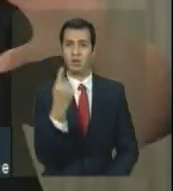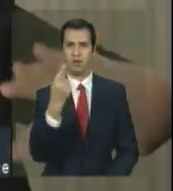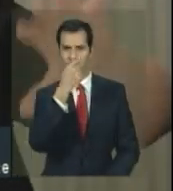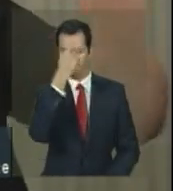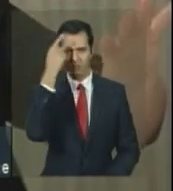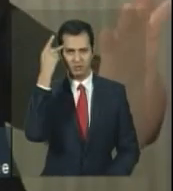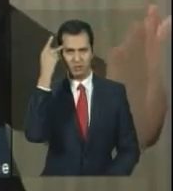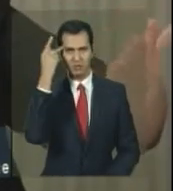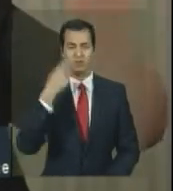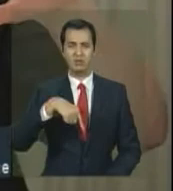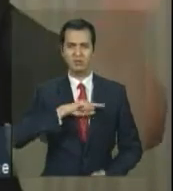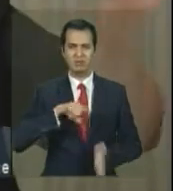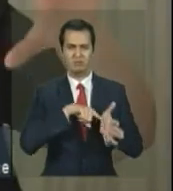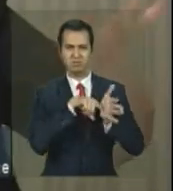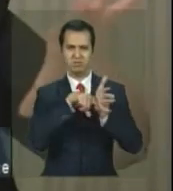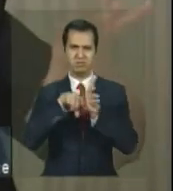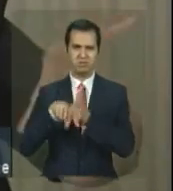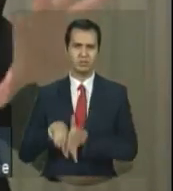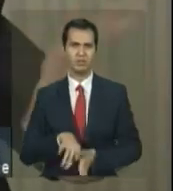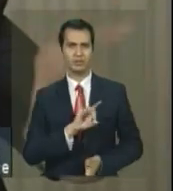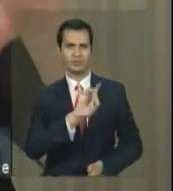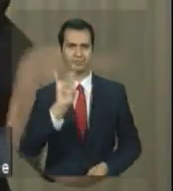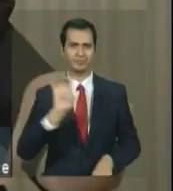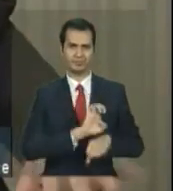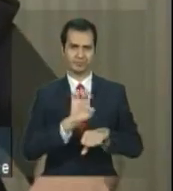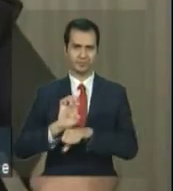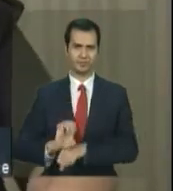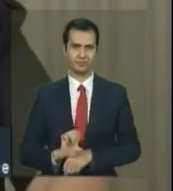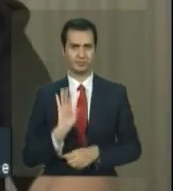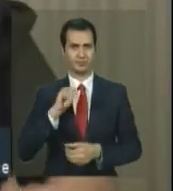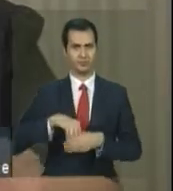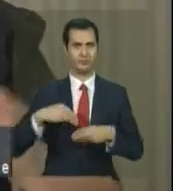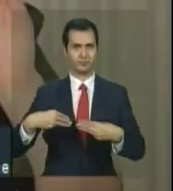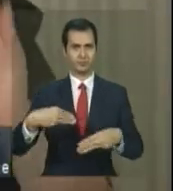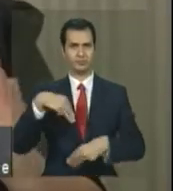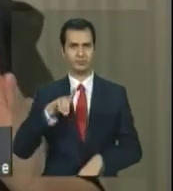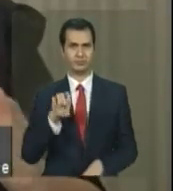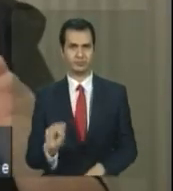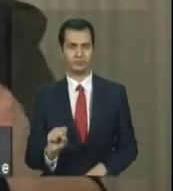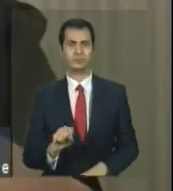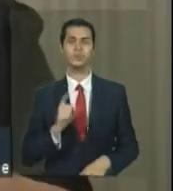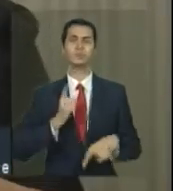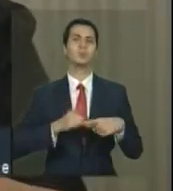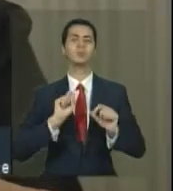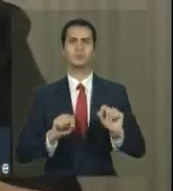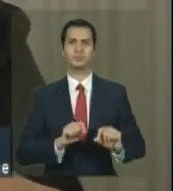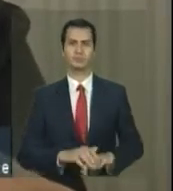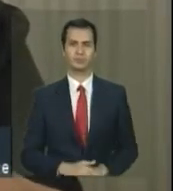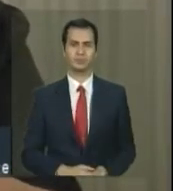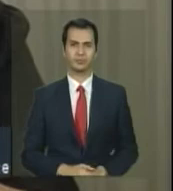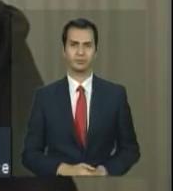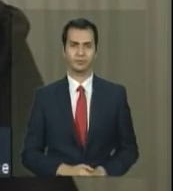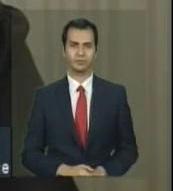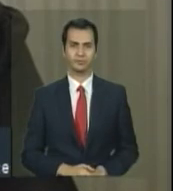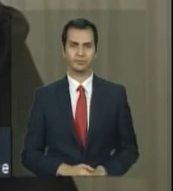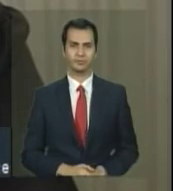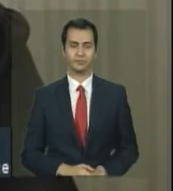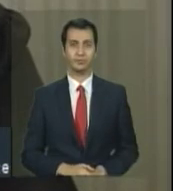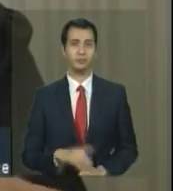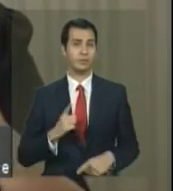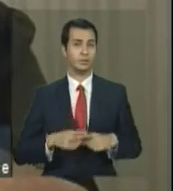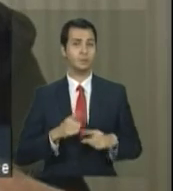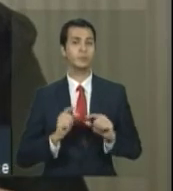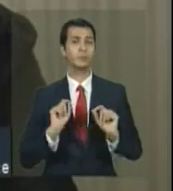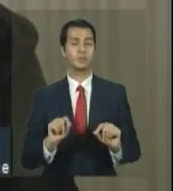fazendo, estado por estado, lá no Ministério do Desenvolvimento Social. Por quê? Porque muitas vezes a família,